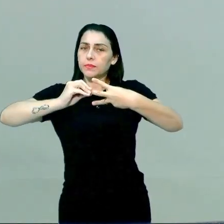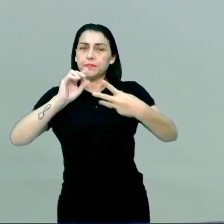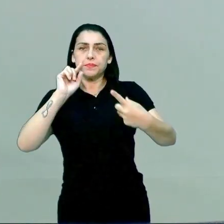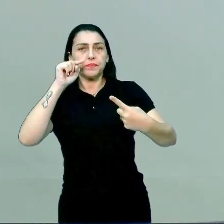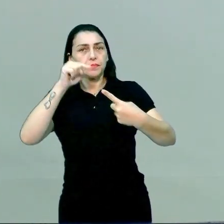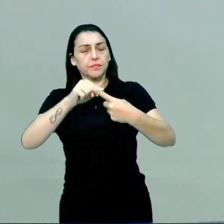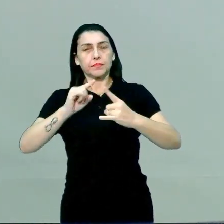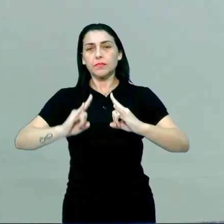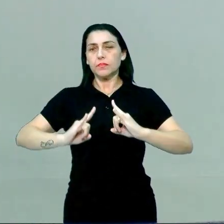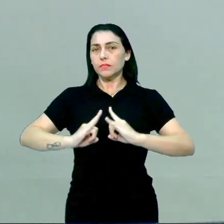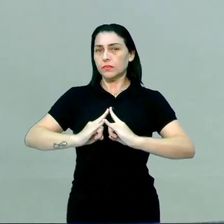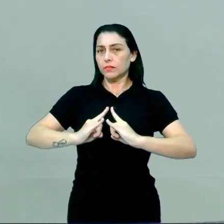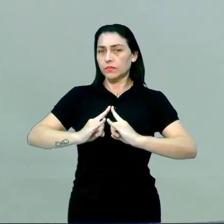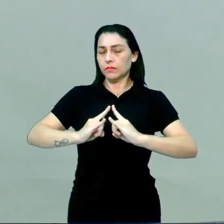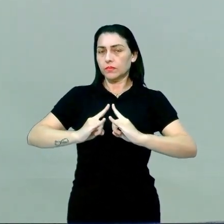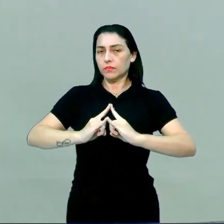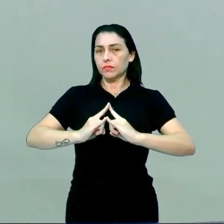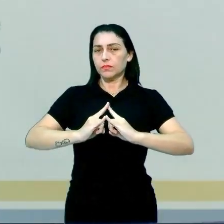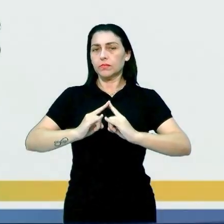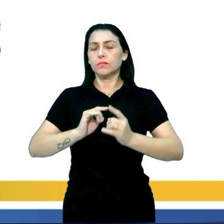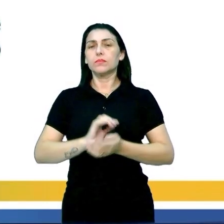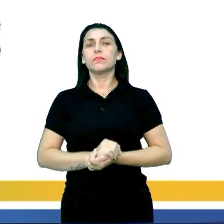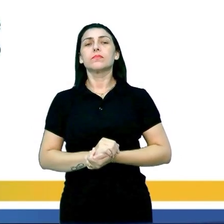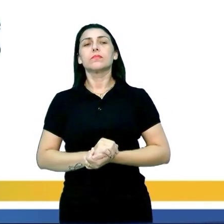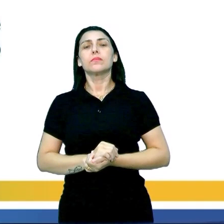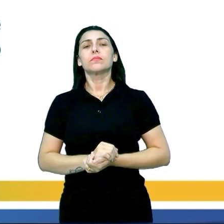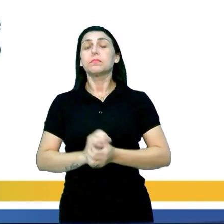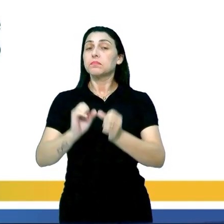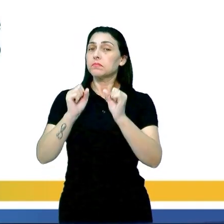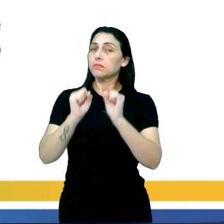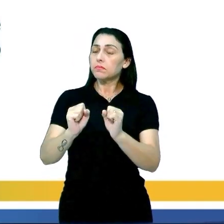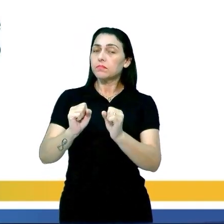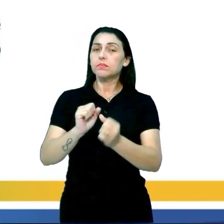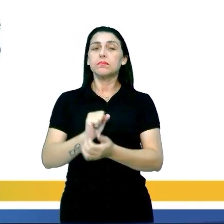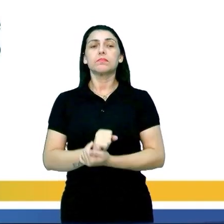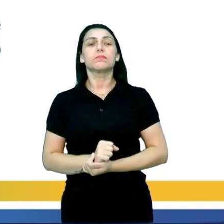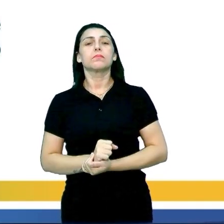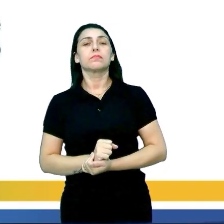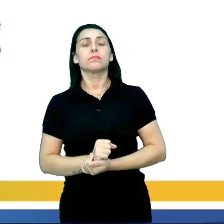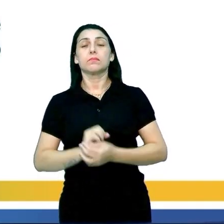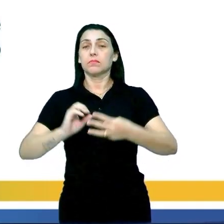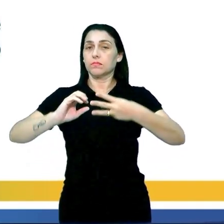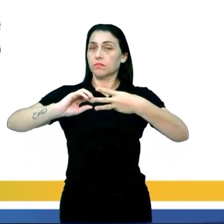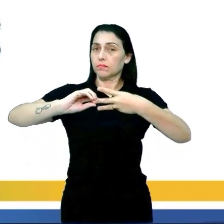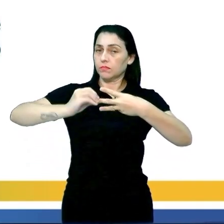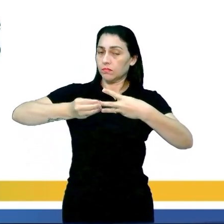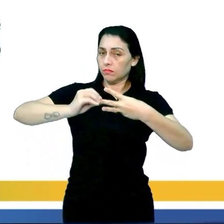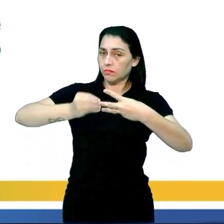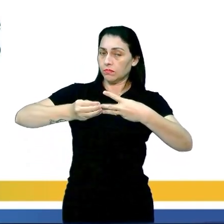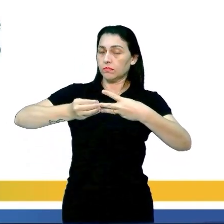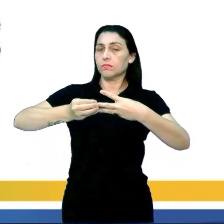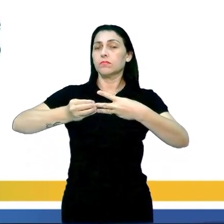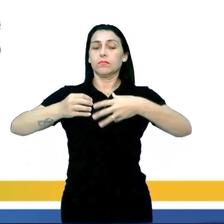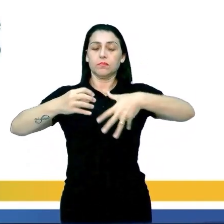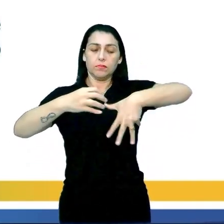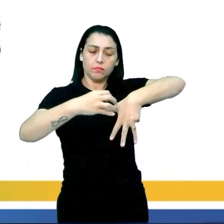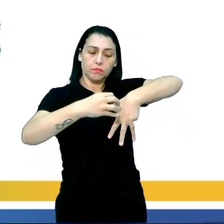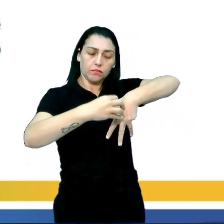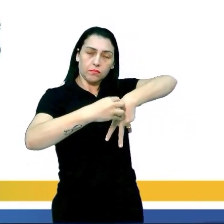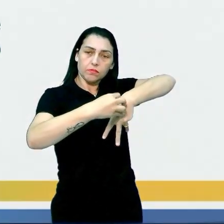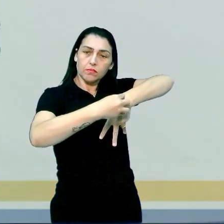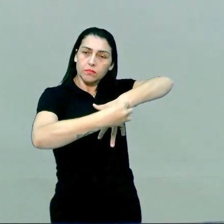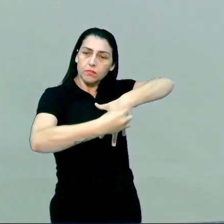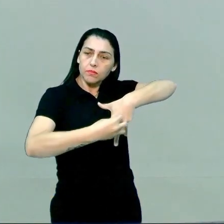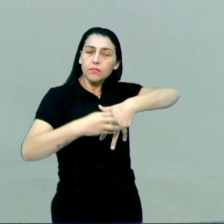dos hormônios, tá? Então, os hormônios, pessoal, eles podem atuar nas células, nos órgãos ou